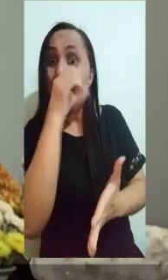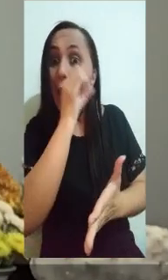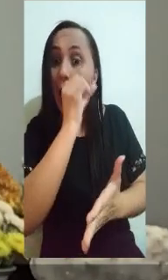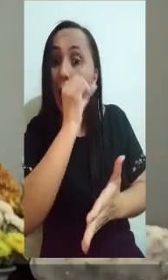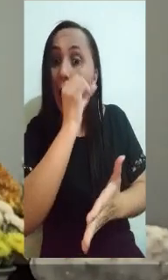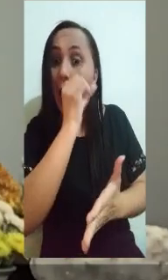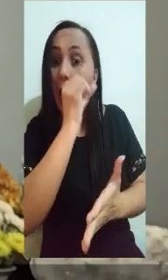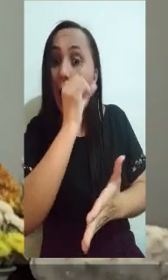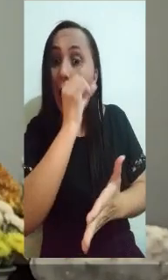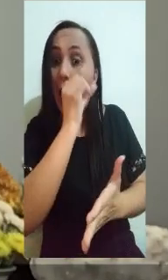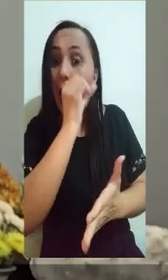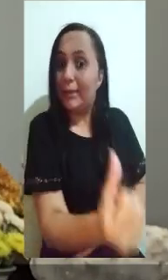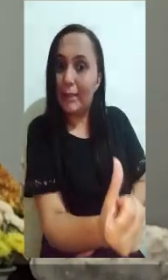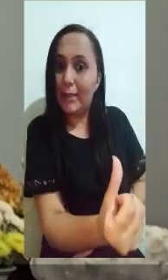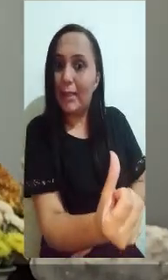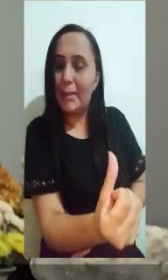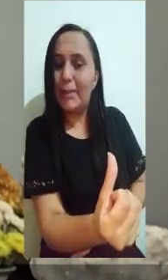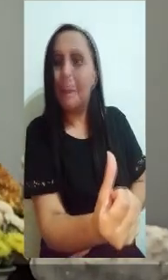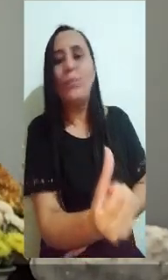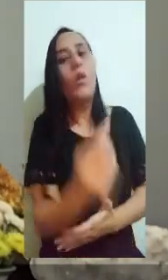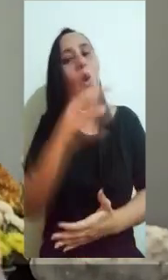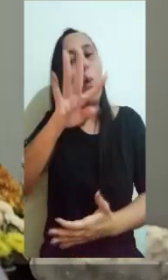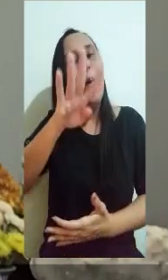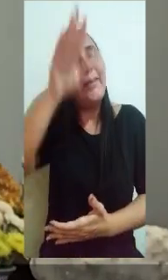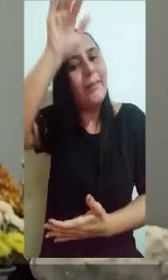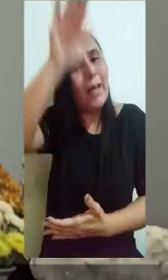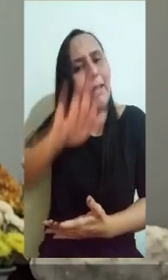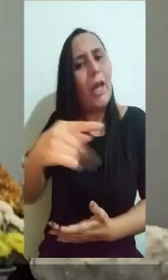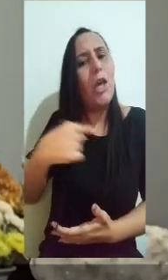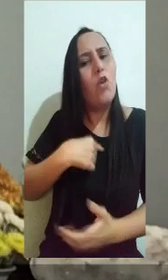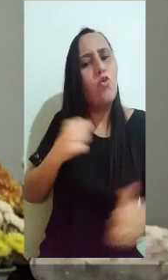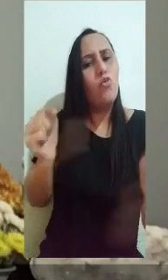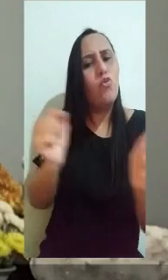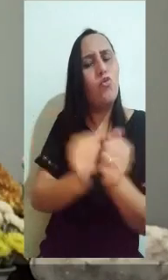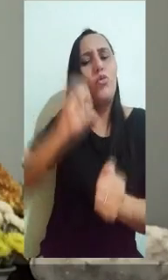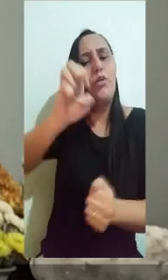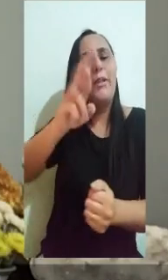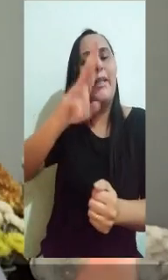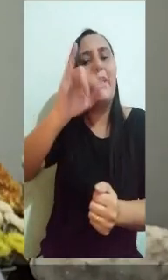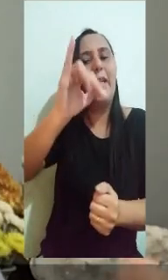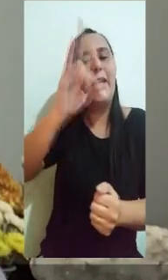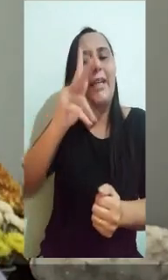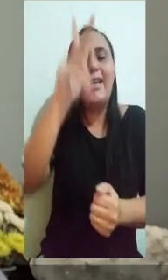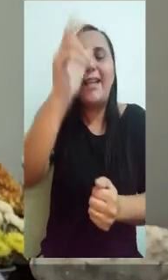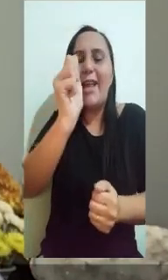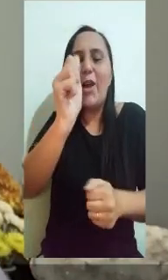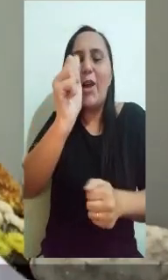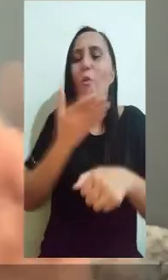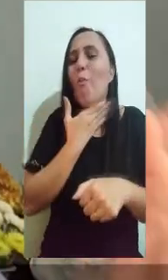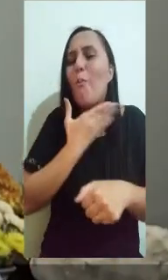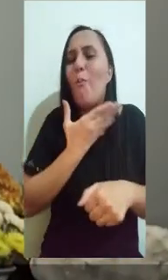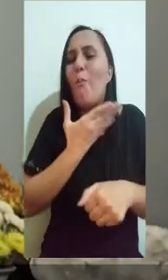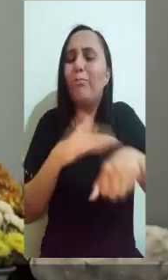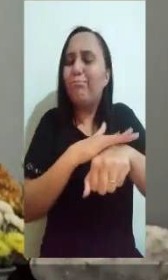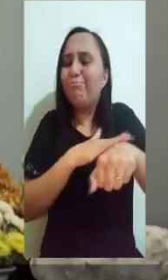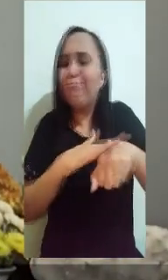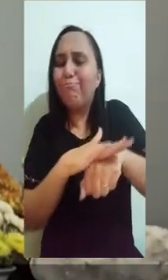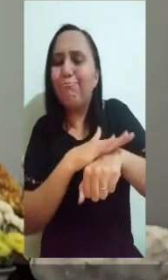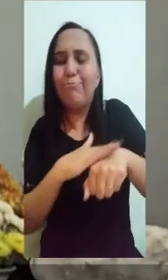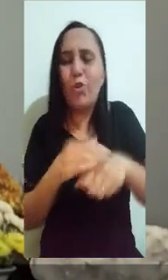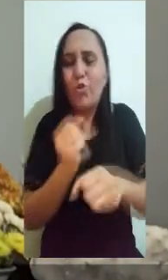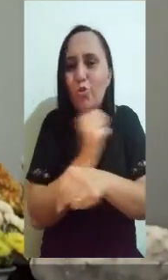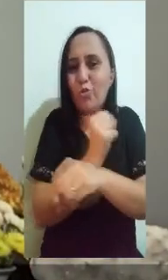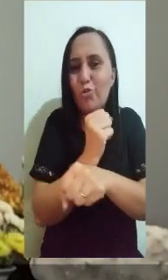marca aí, sábado, dia 6, às 16 horas, eu e Erika Neves num papo